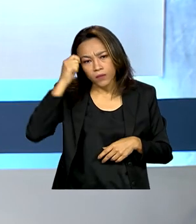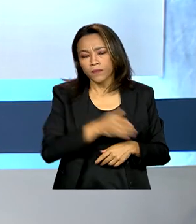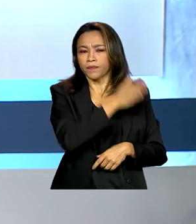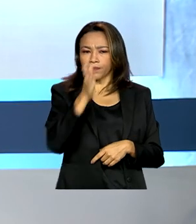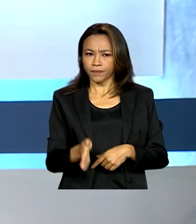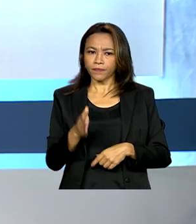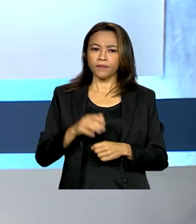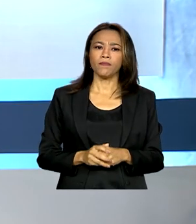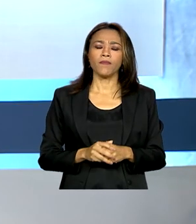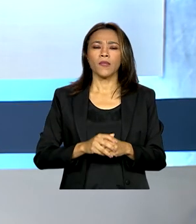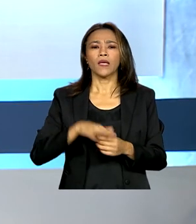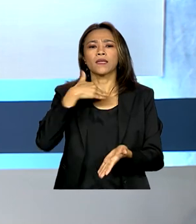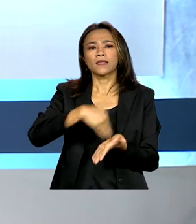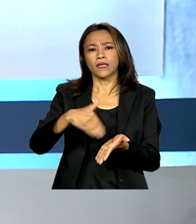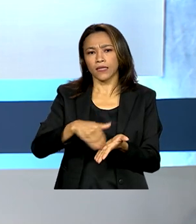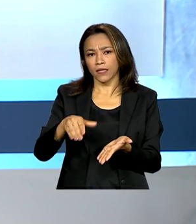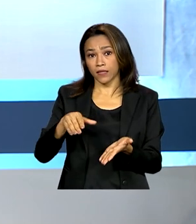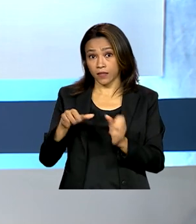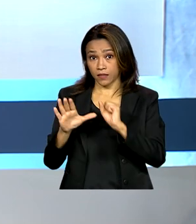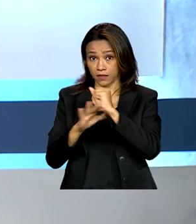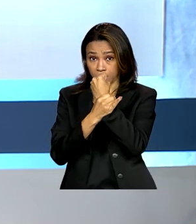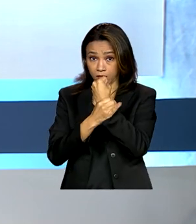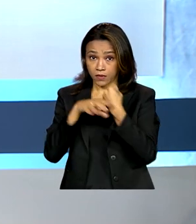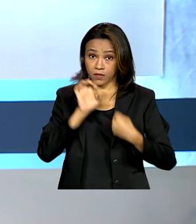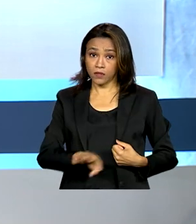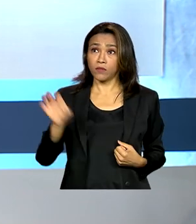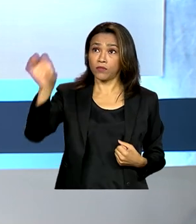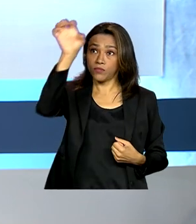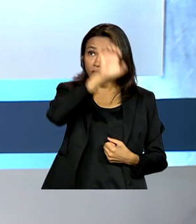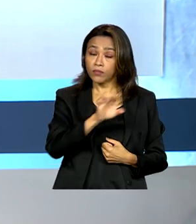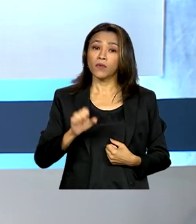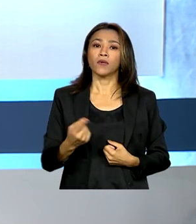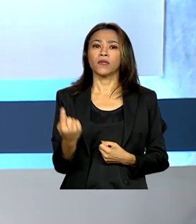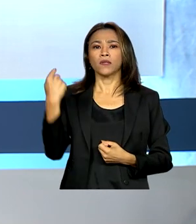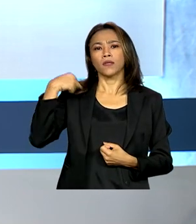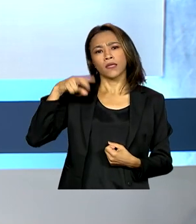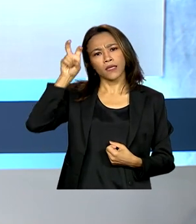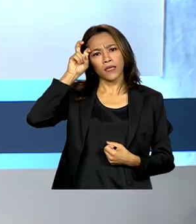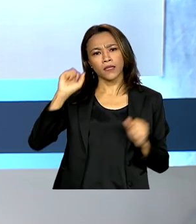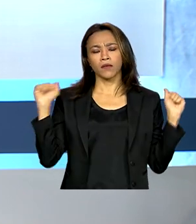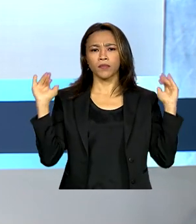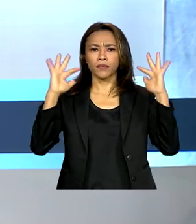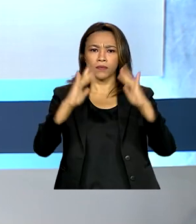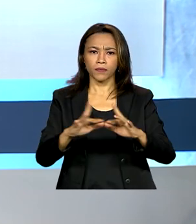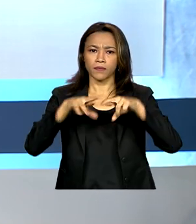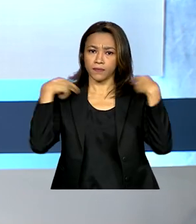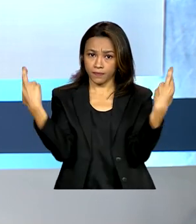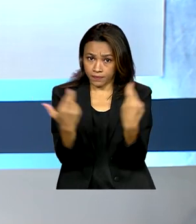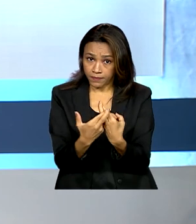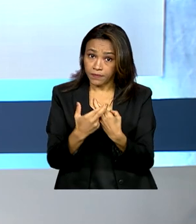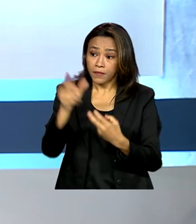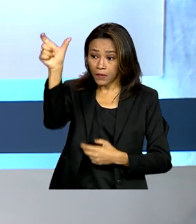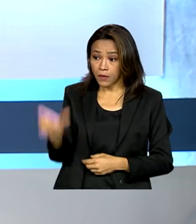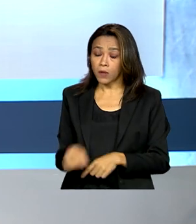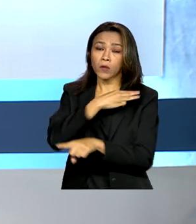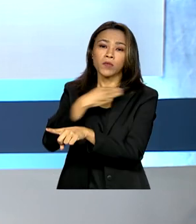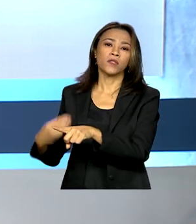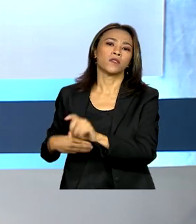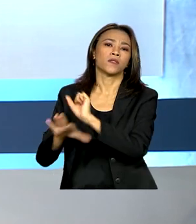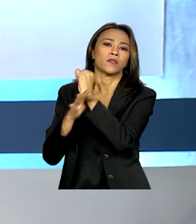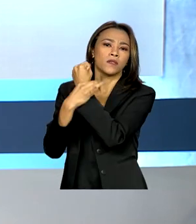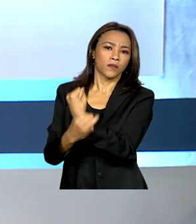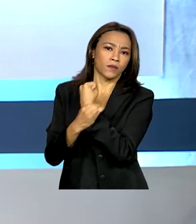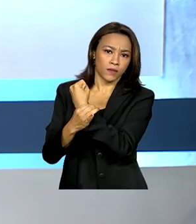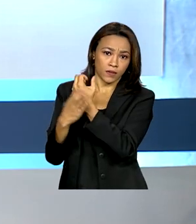Pública de todo o país se reuniram nesta quinta-feira com o ministro da Justiça e Segurança Pública. No encontro, o